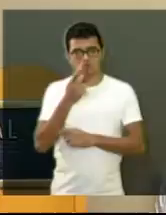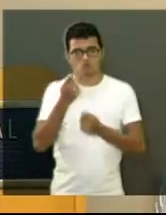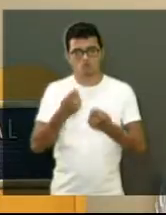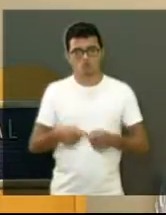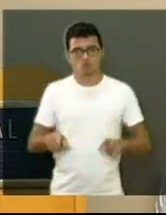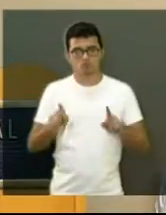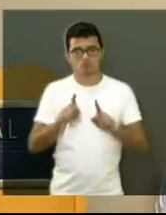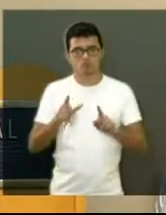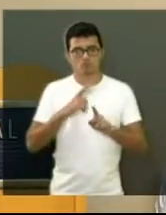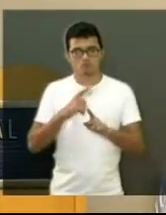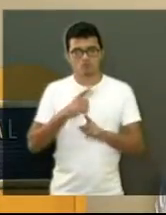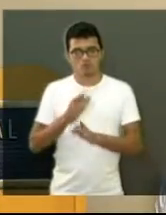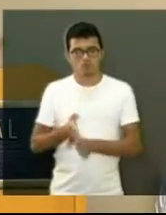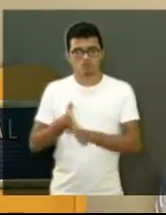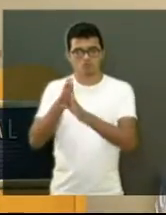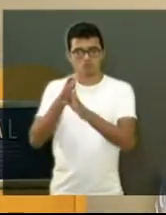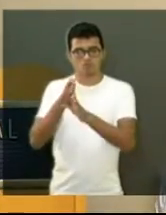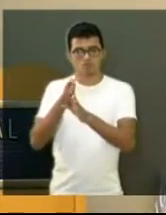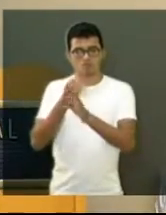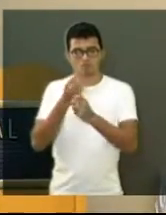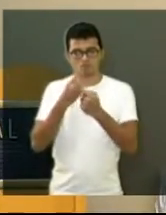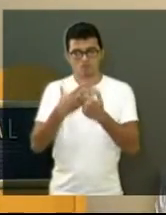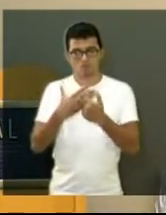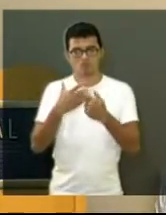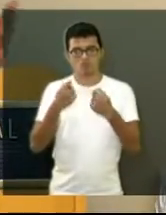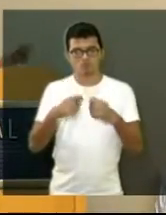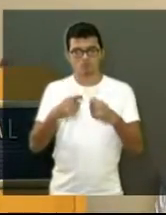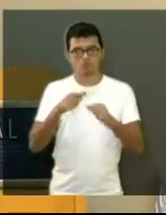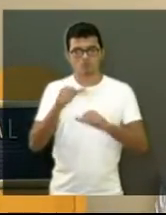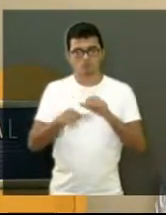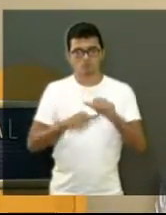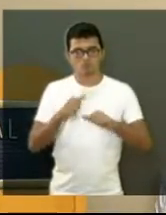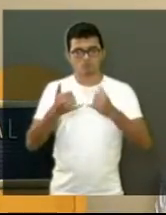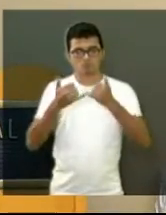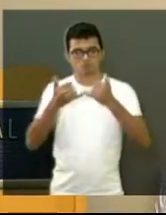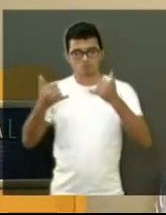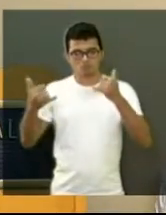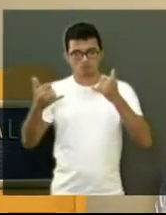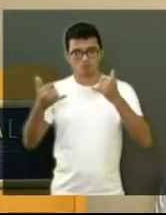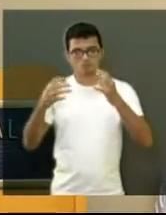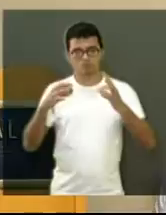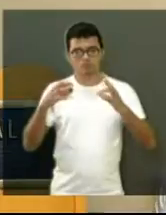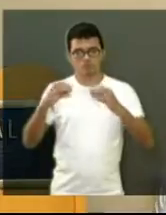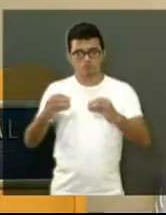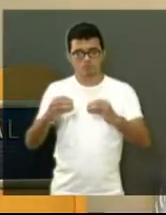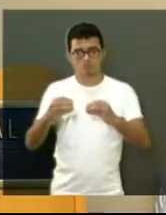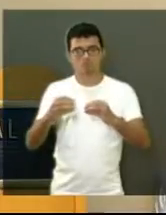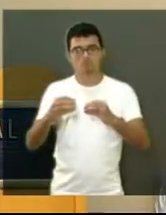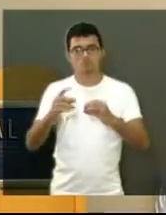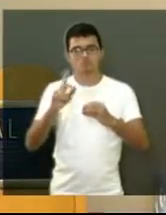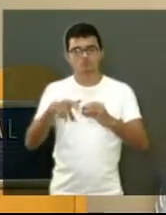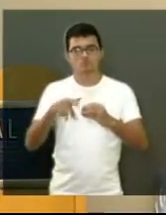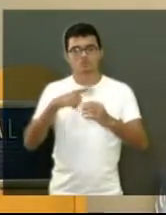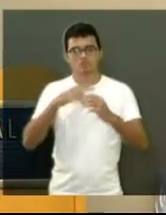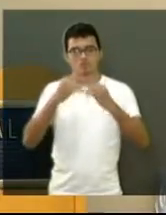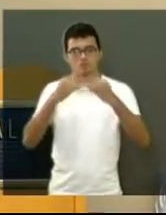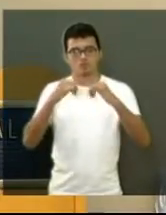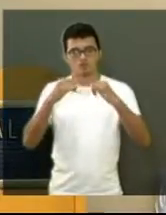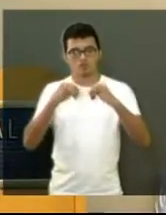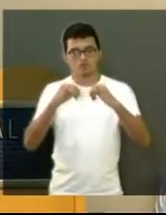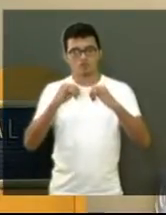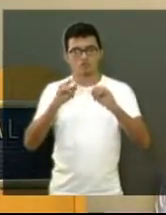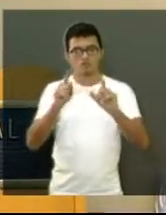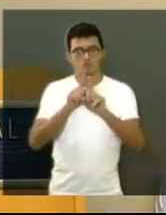paredes estão bem, o que vai ter que mudar? As instalações todinhas lá, a parte elétrica, a parte